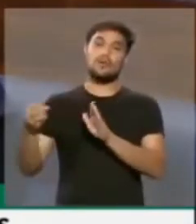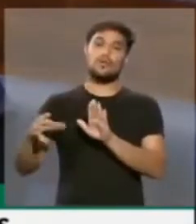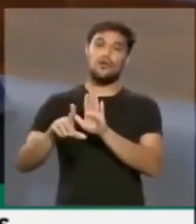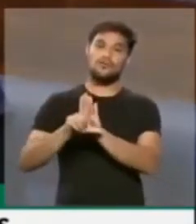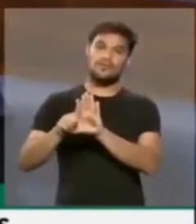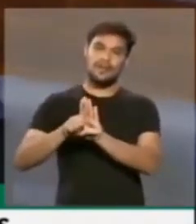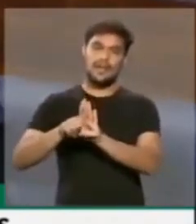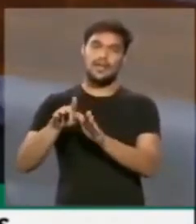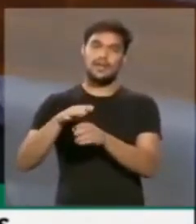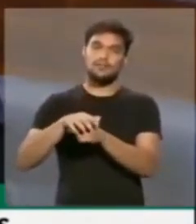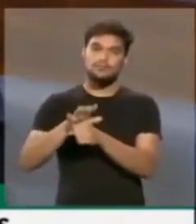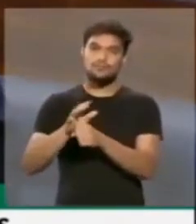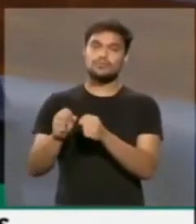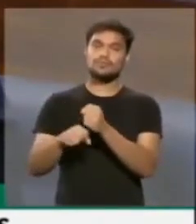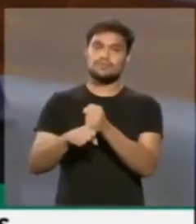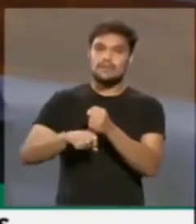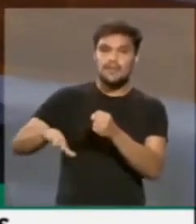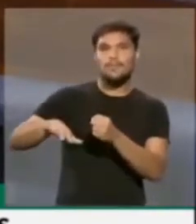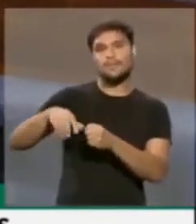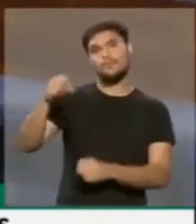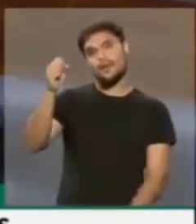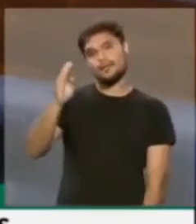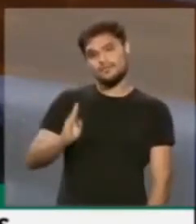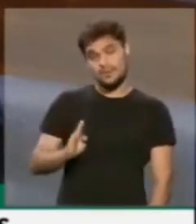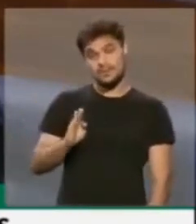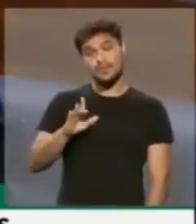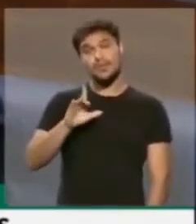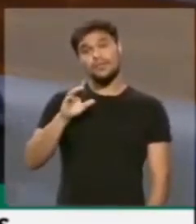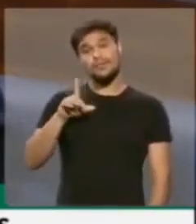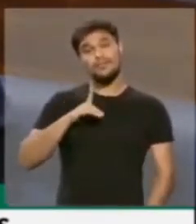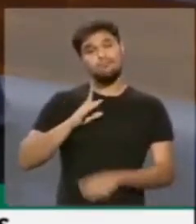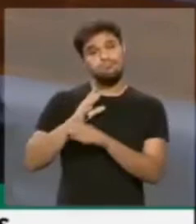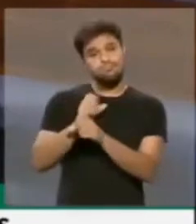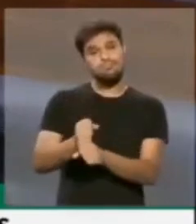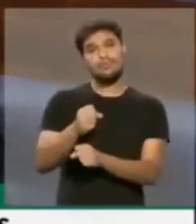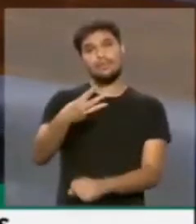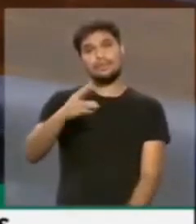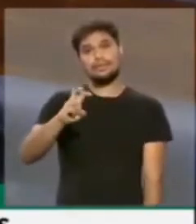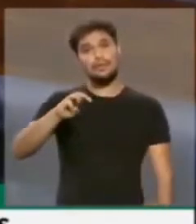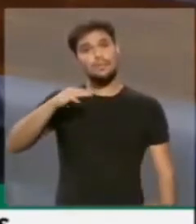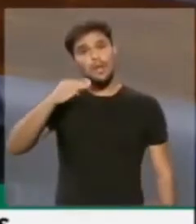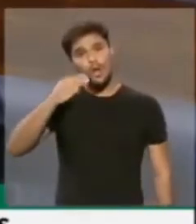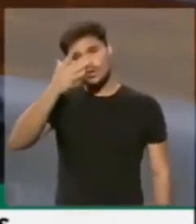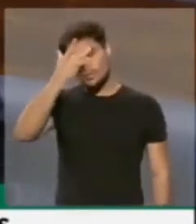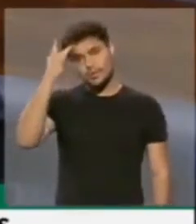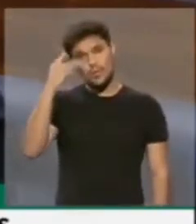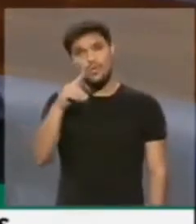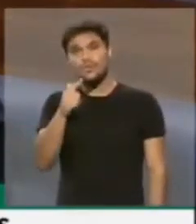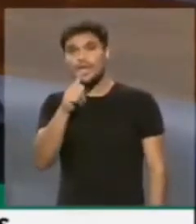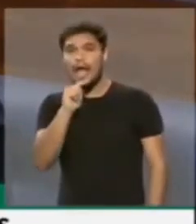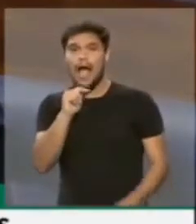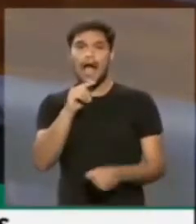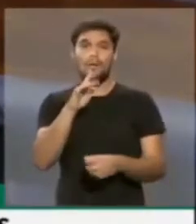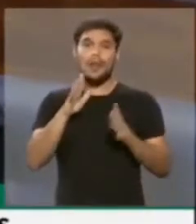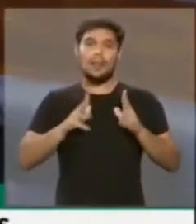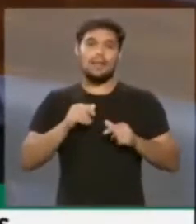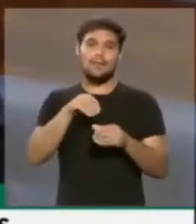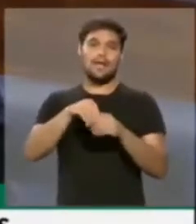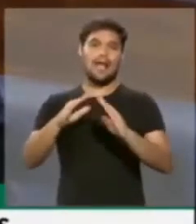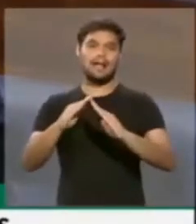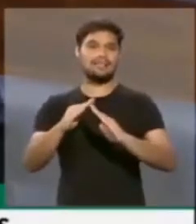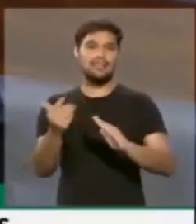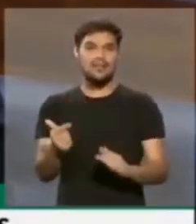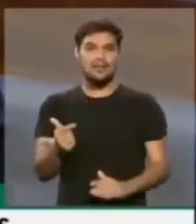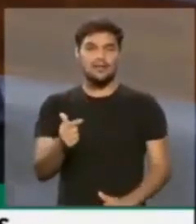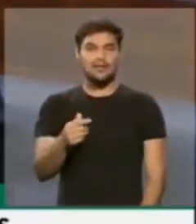legal do saneamento básico. Nós temos 35 milhões de brasileiros sem água tratada, 48% da